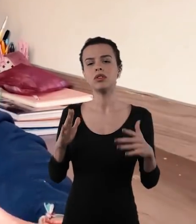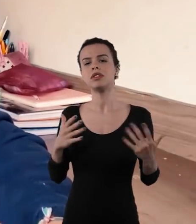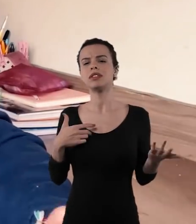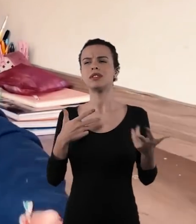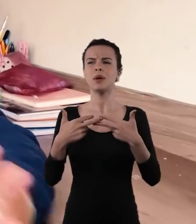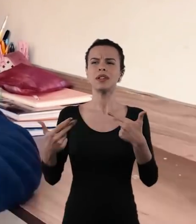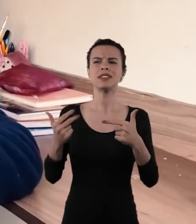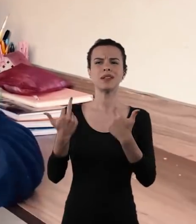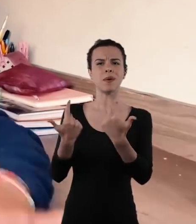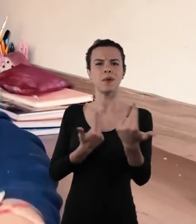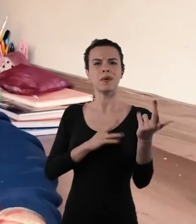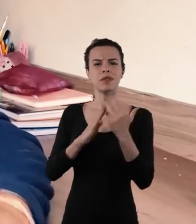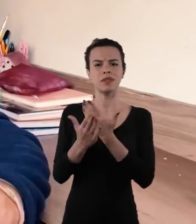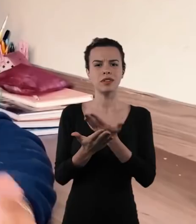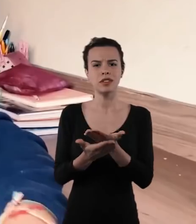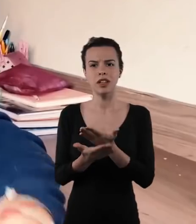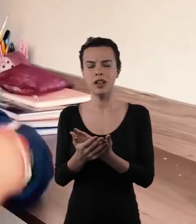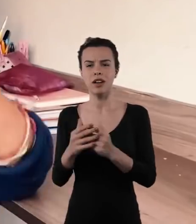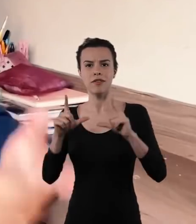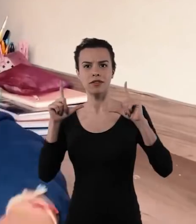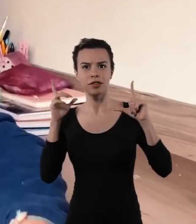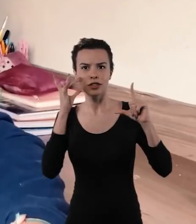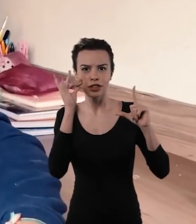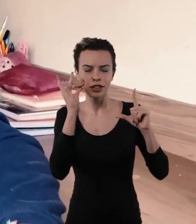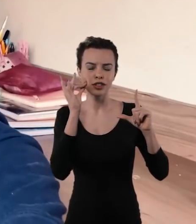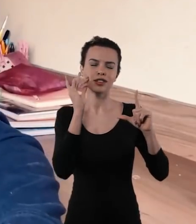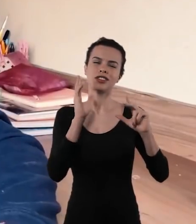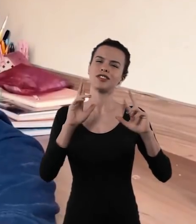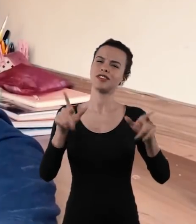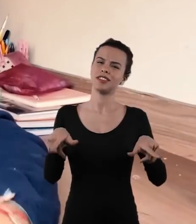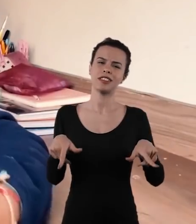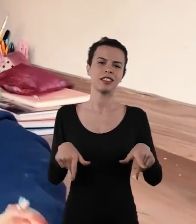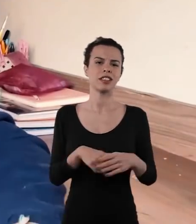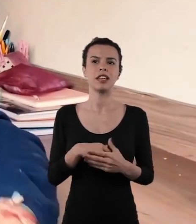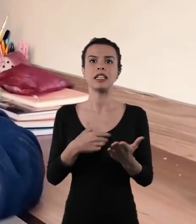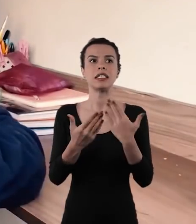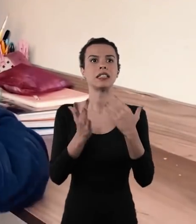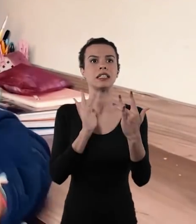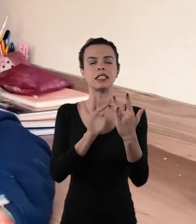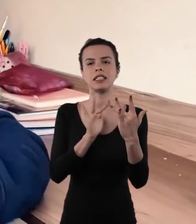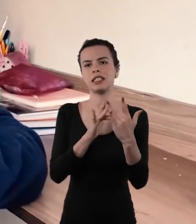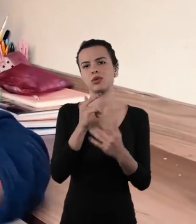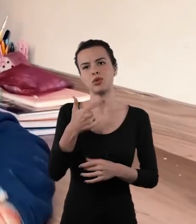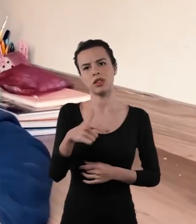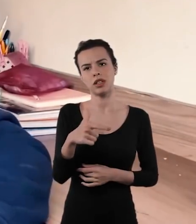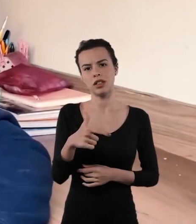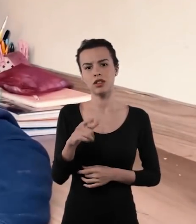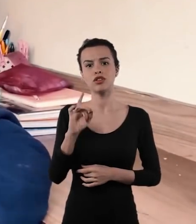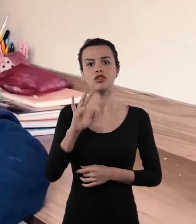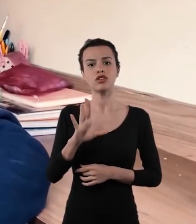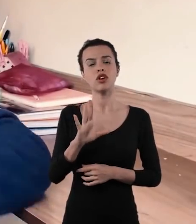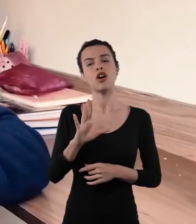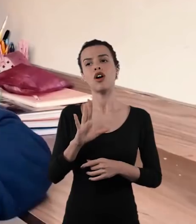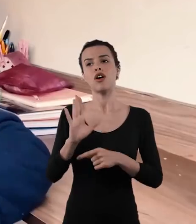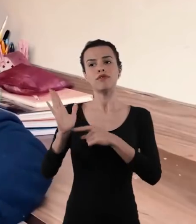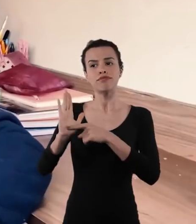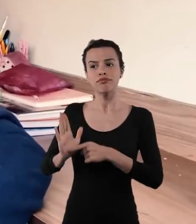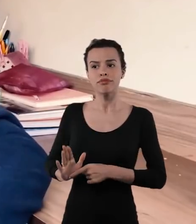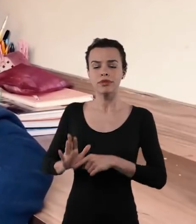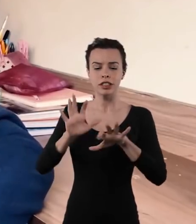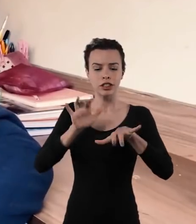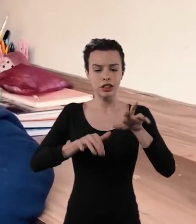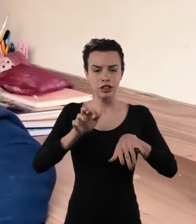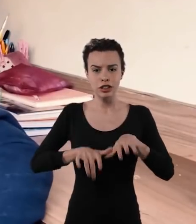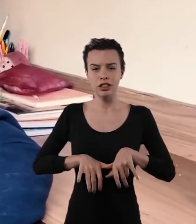menos começou, não é uma coisa assim igual nas outras escolas que fazem videoaula, cara a cara, né? É diferente, não tem essa interação direta, é só os deveres